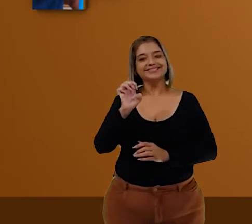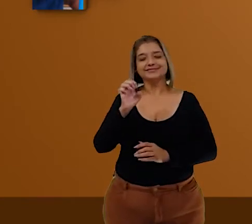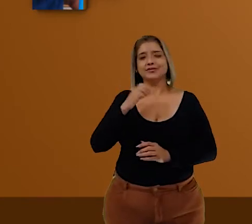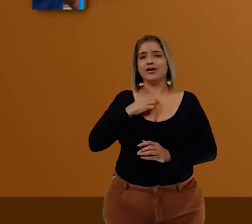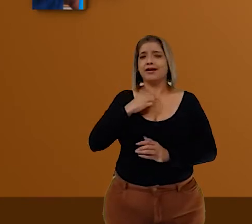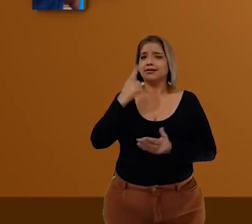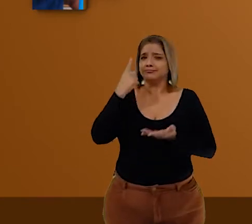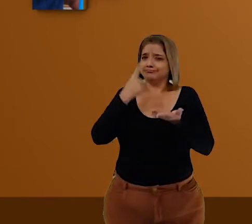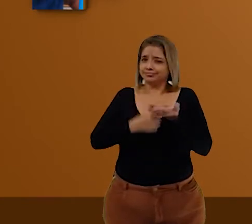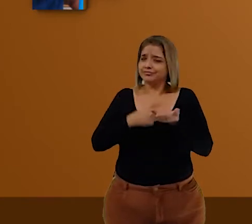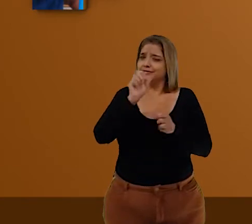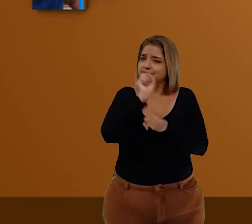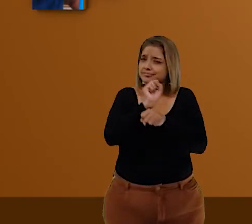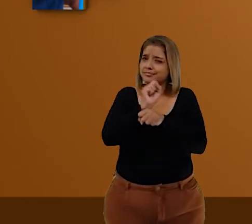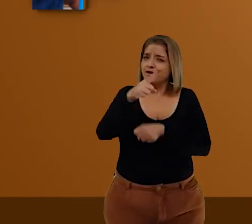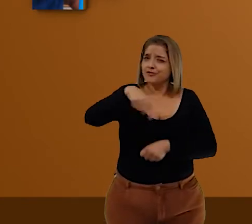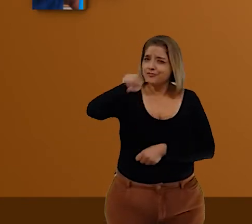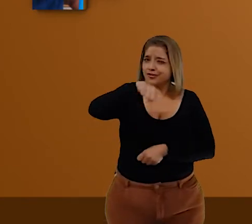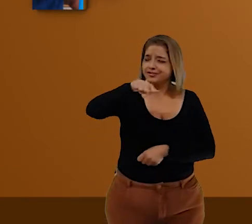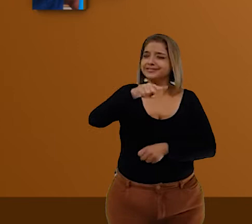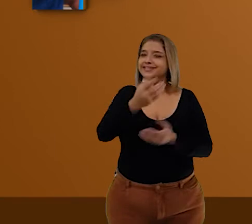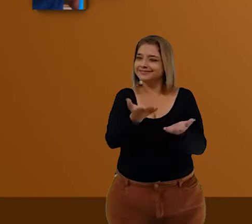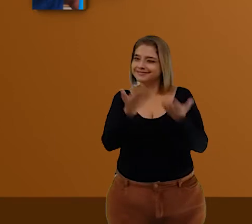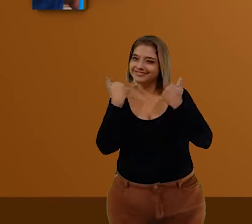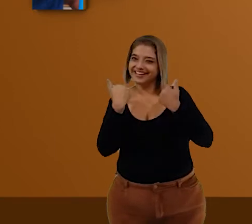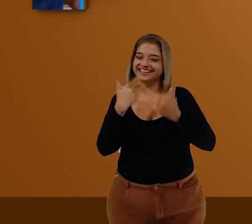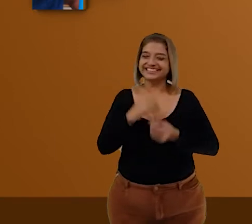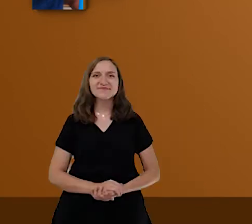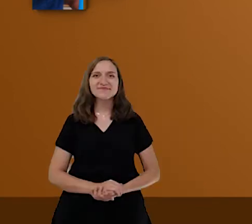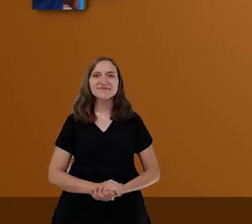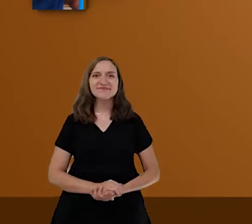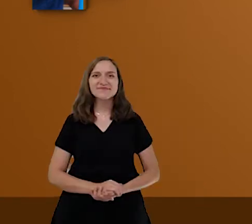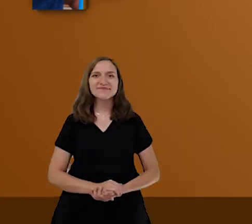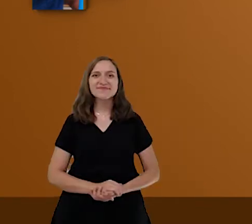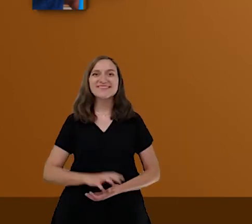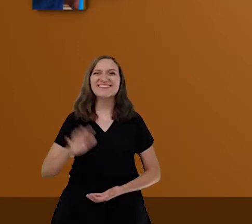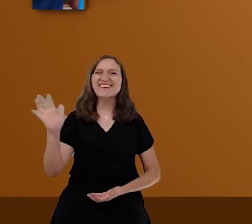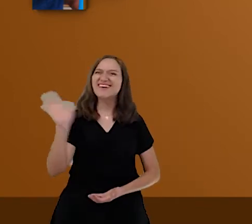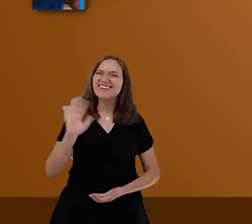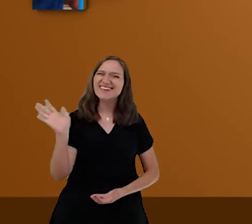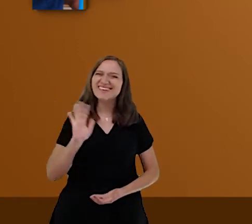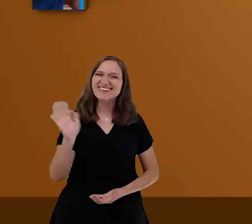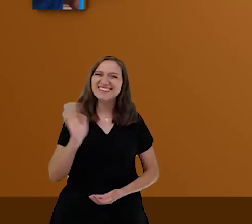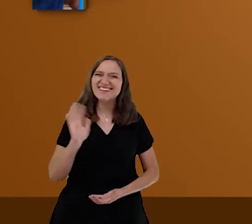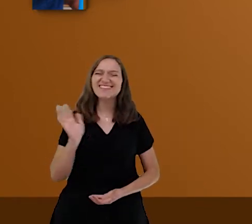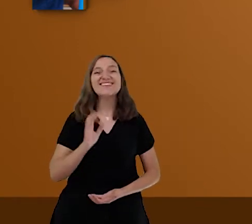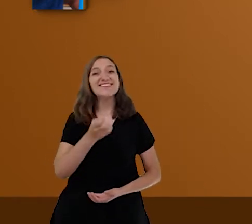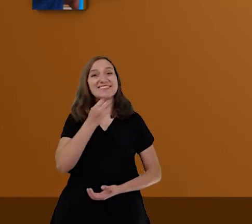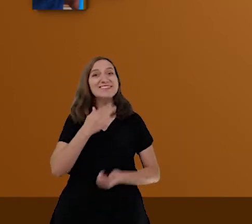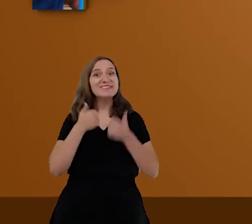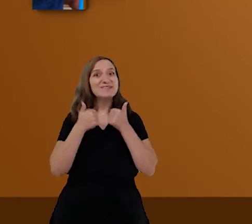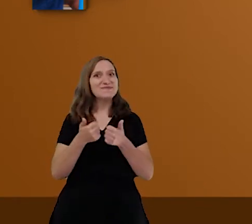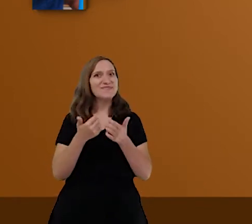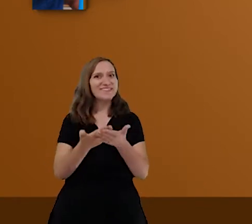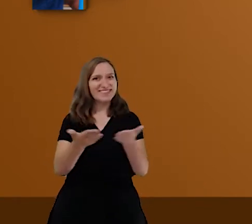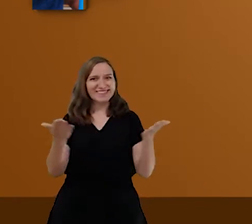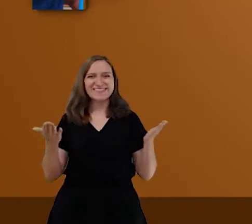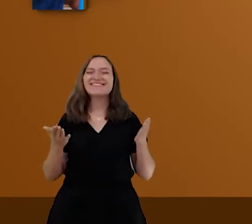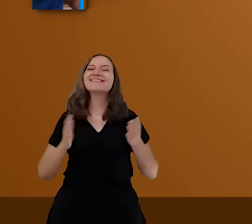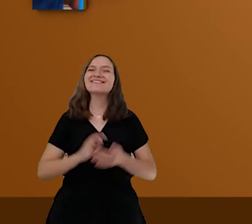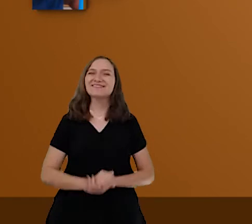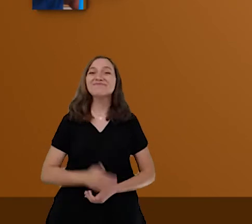Conto com a sua audiência e a sua participação. Vem comigo! Hello, pessoal! Tudo bem com vocês?